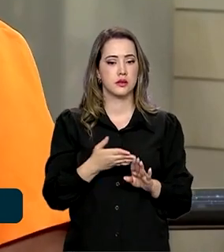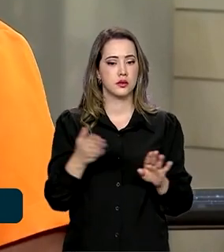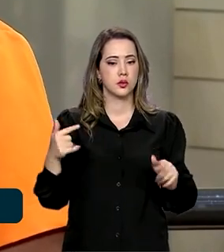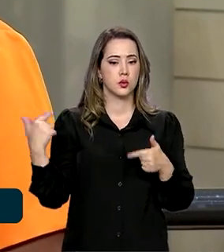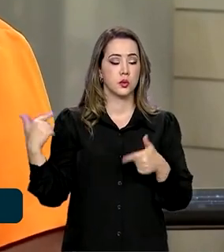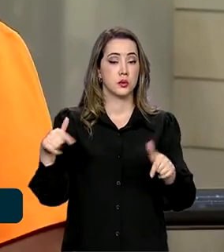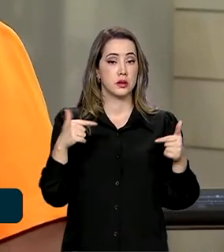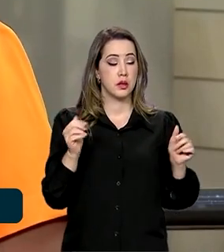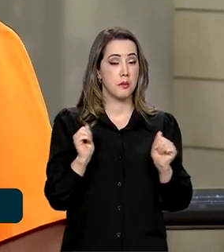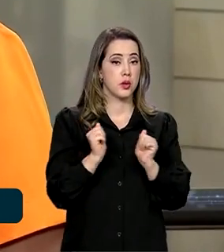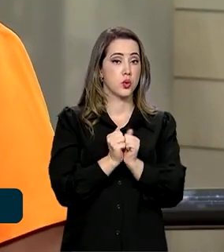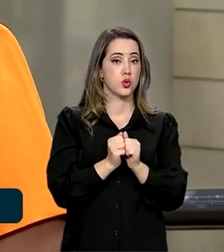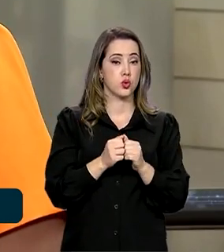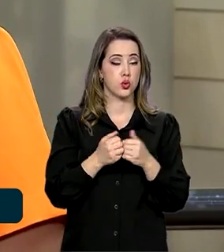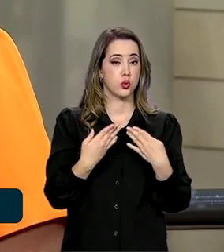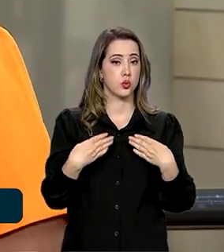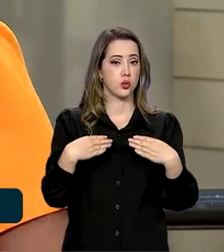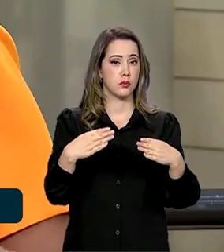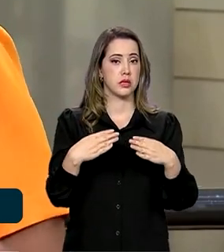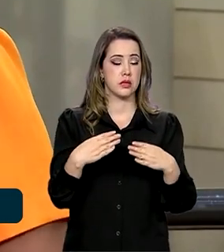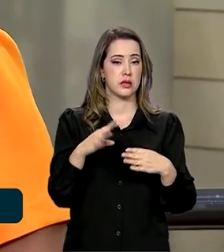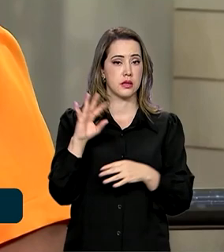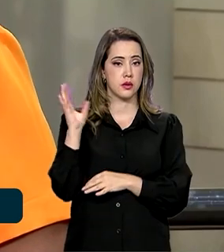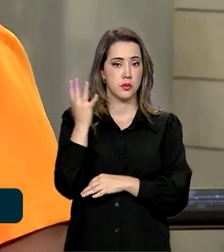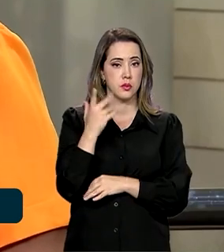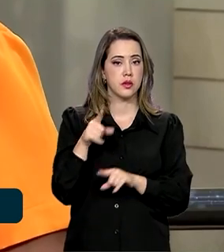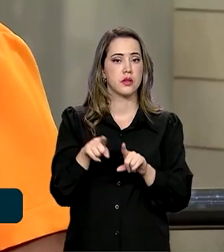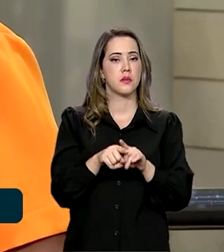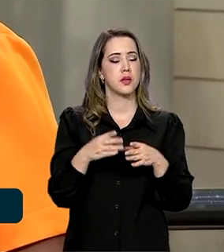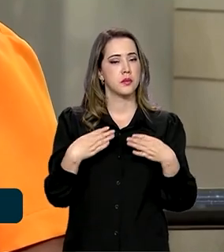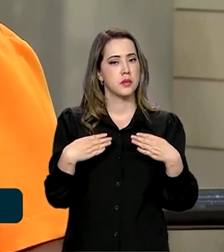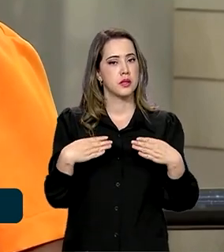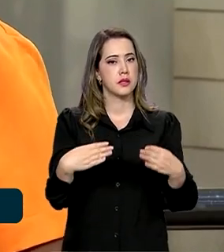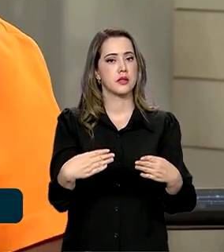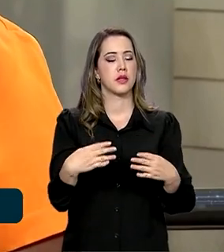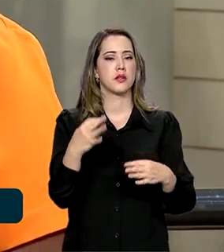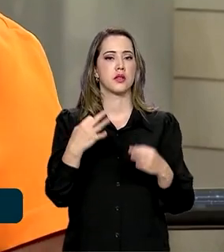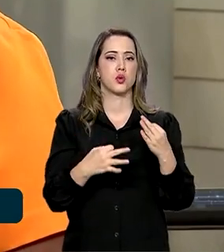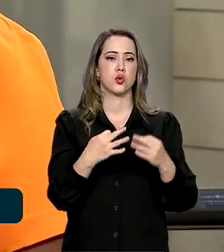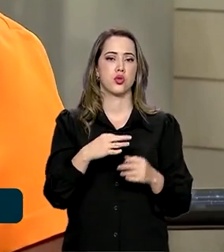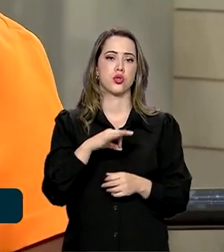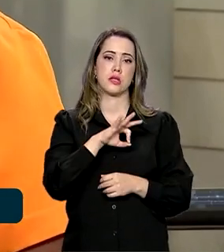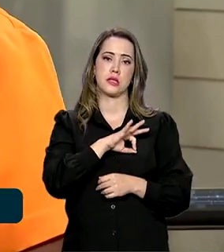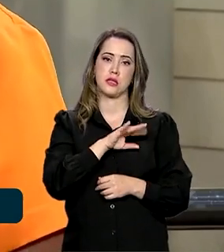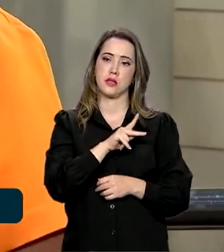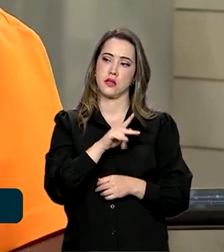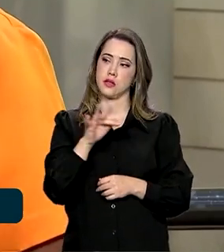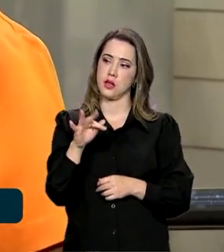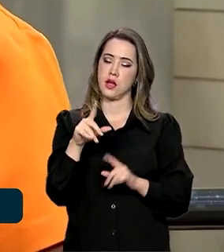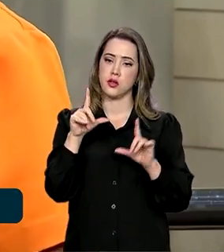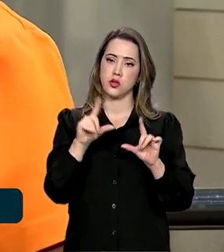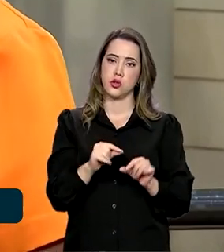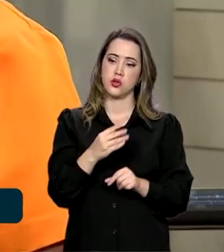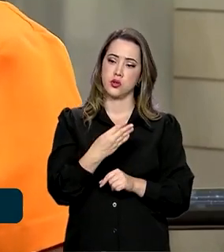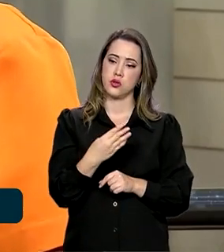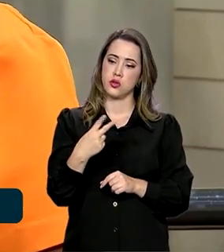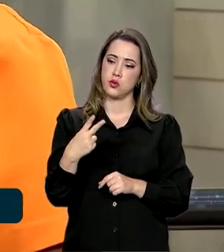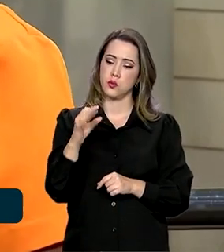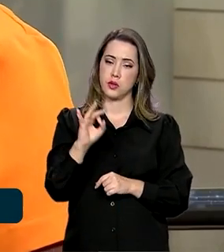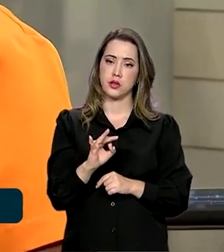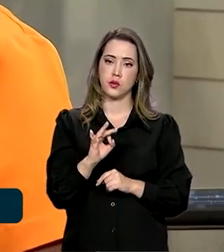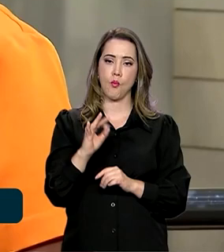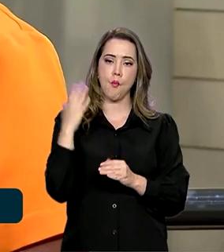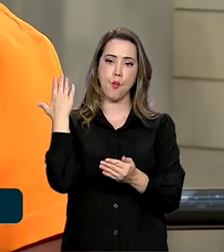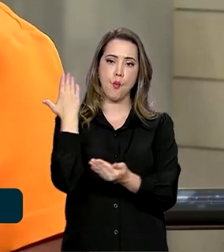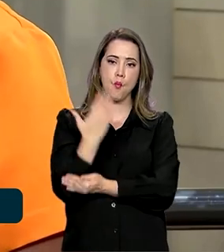comum com o Ministério do Meio Ambiente, com o Ministério da Justiça e da Polícia Federal, nós reduzimos em 42% o